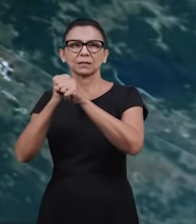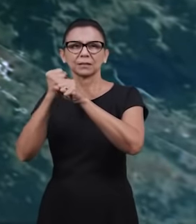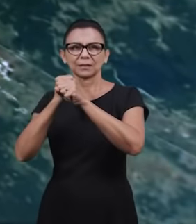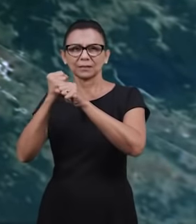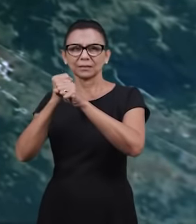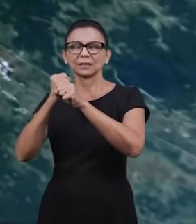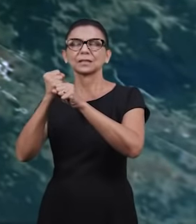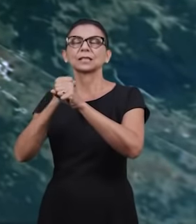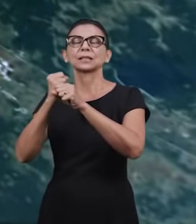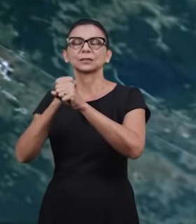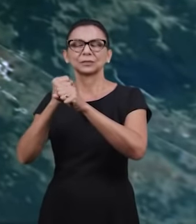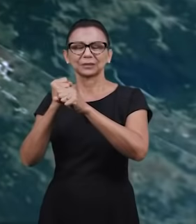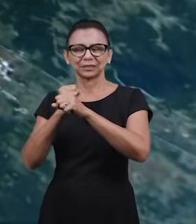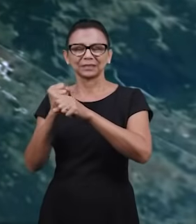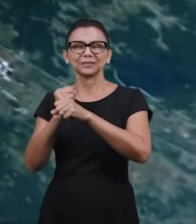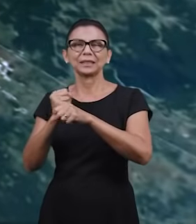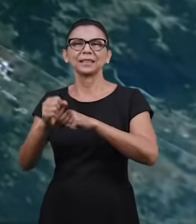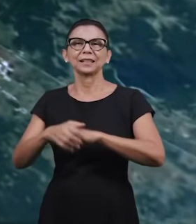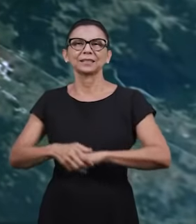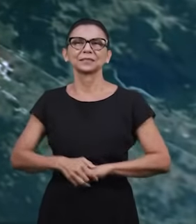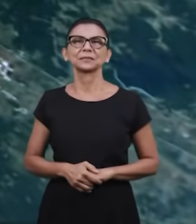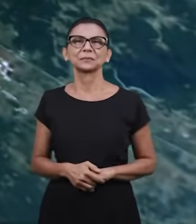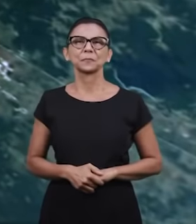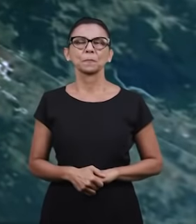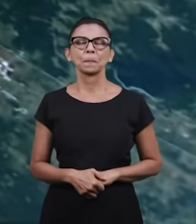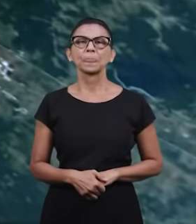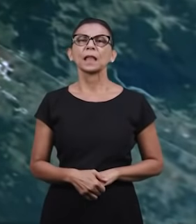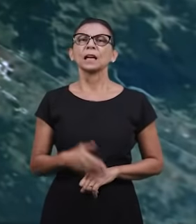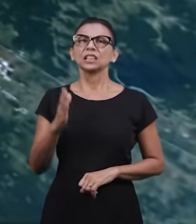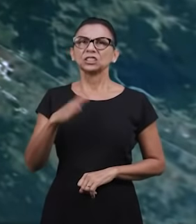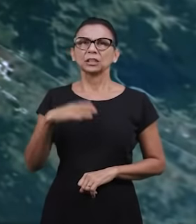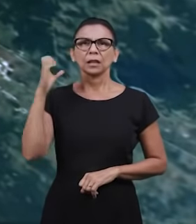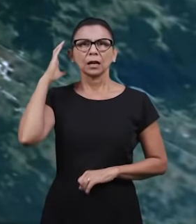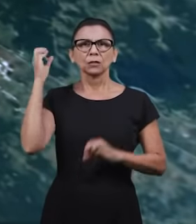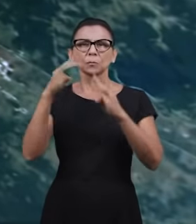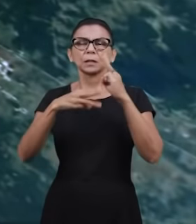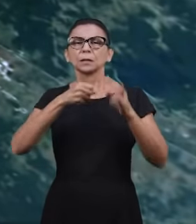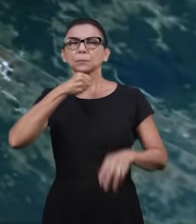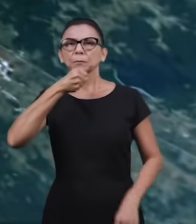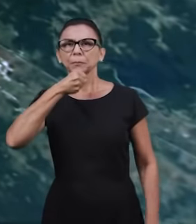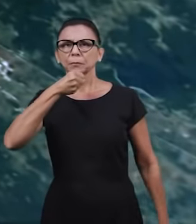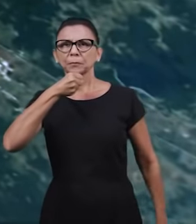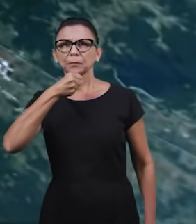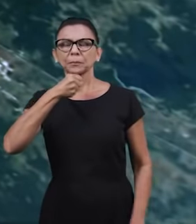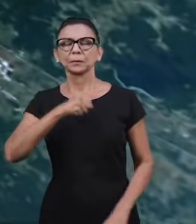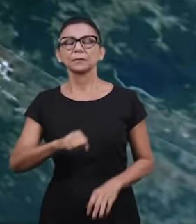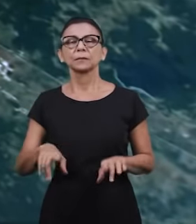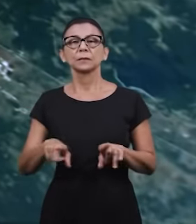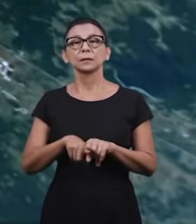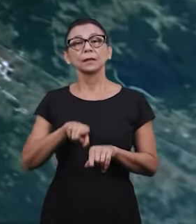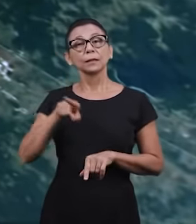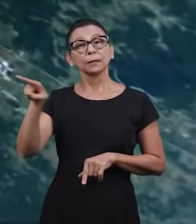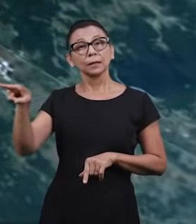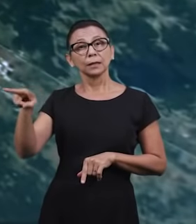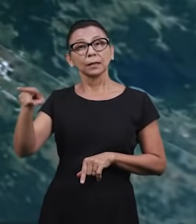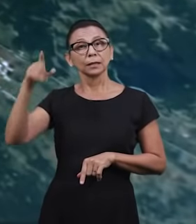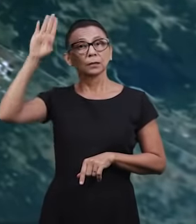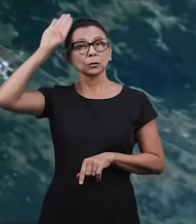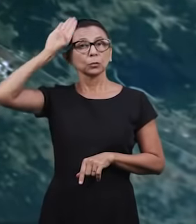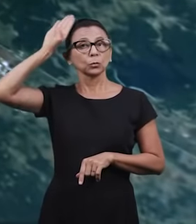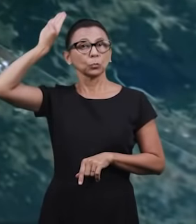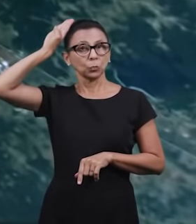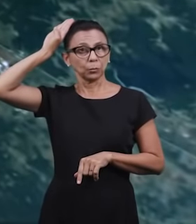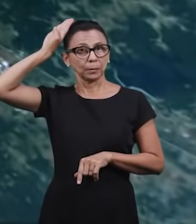seminário no Manaim, no Espírito Santo. Deu entrevistas, inclusive, na Rádio Manaim. E a coordenação ali de Cuba